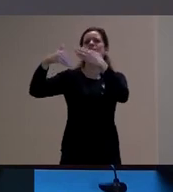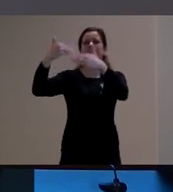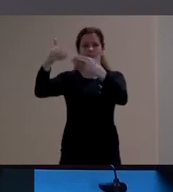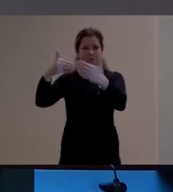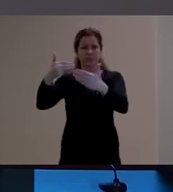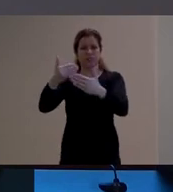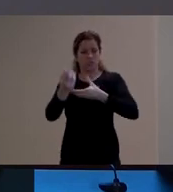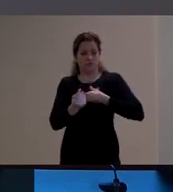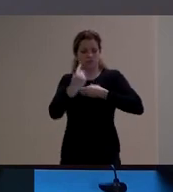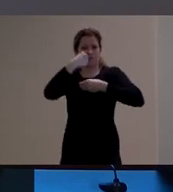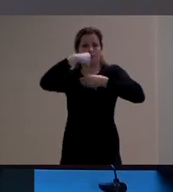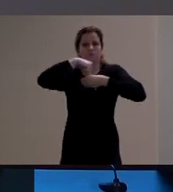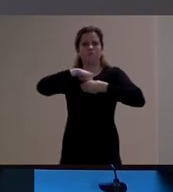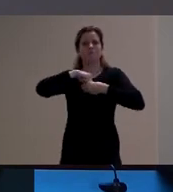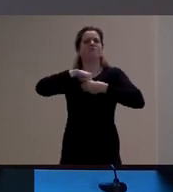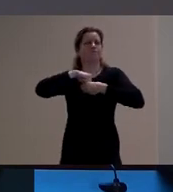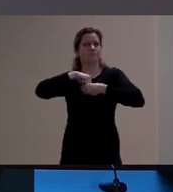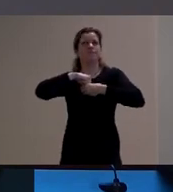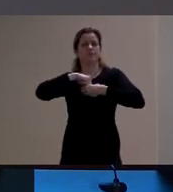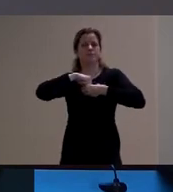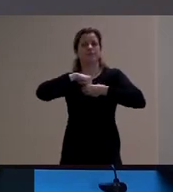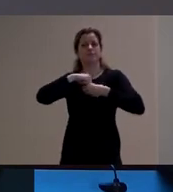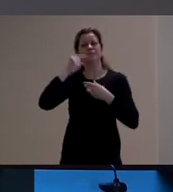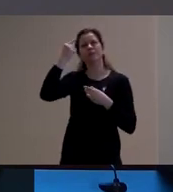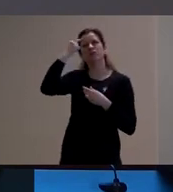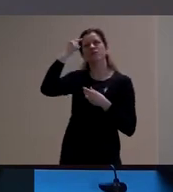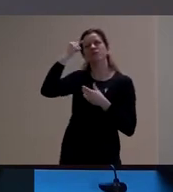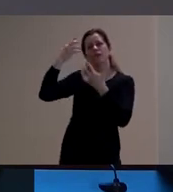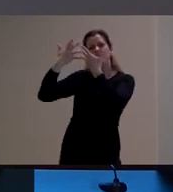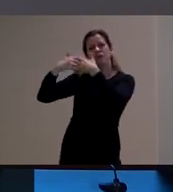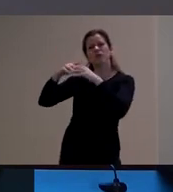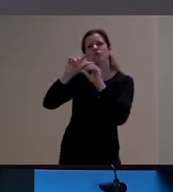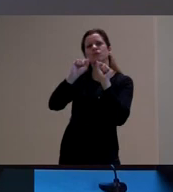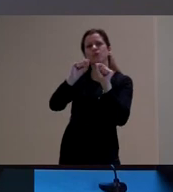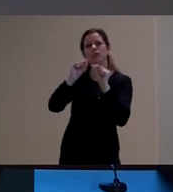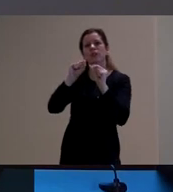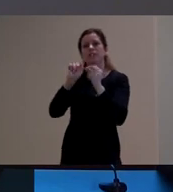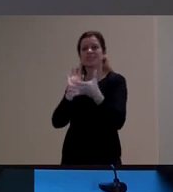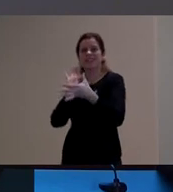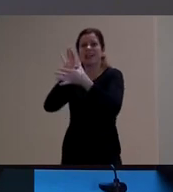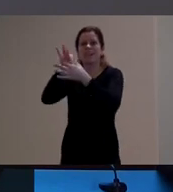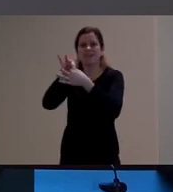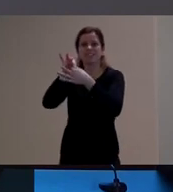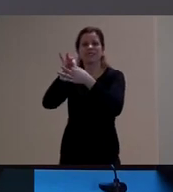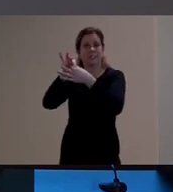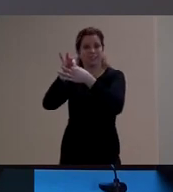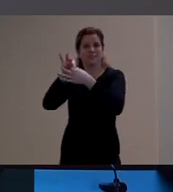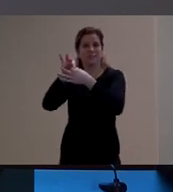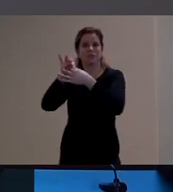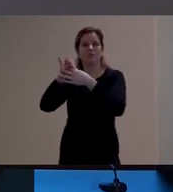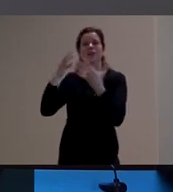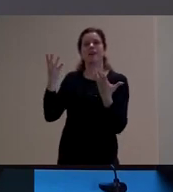subjetiva, que está muito mais ligado a uma experiência sensível e crítica com a cultura